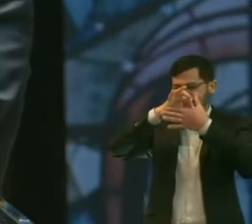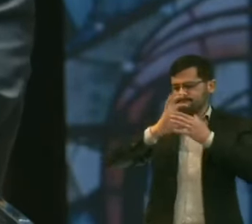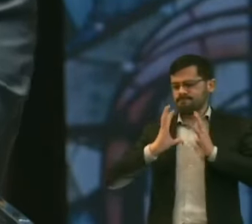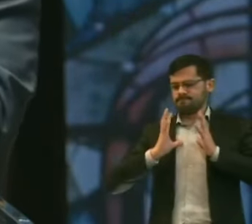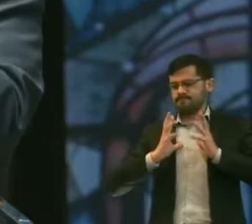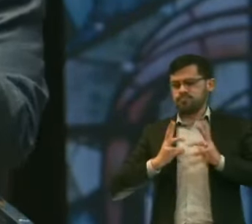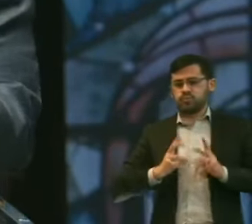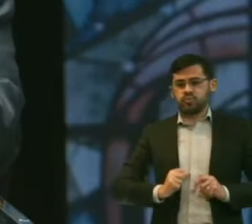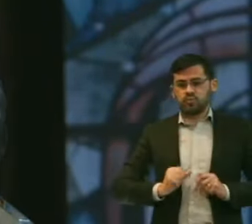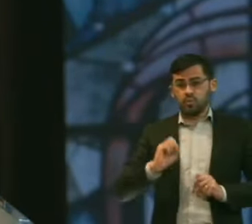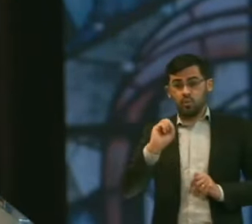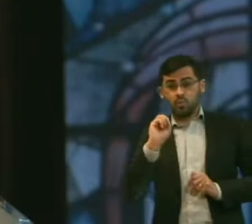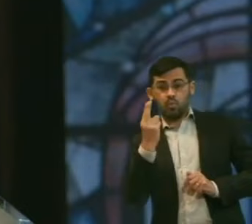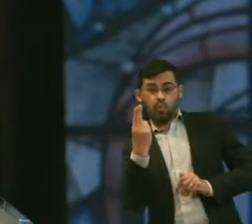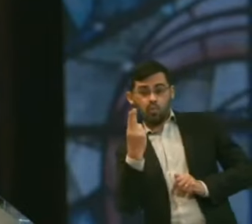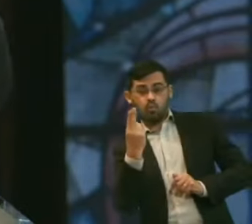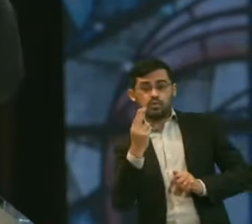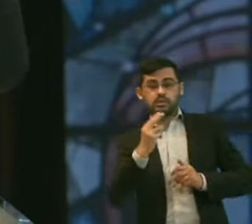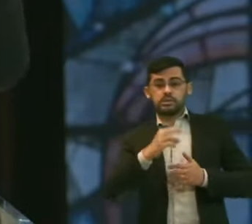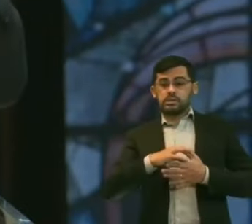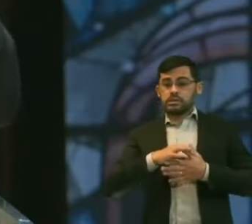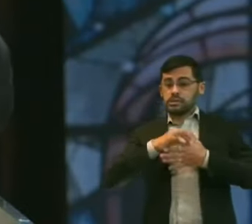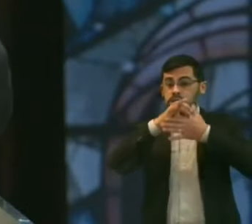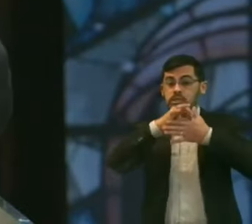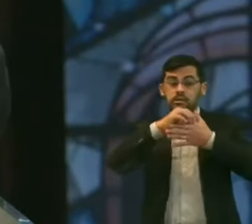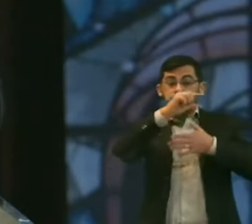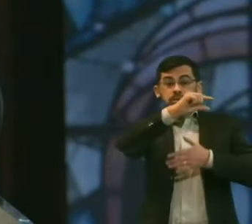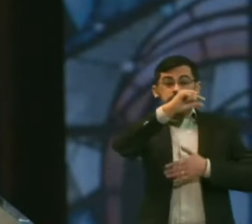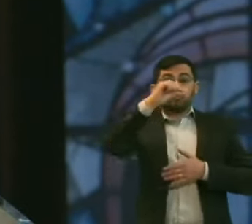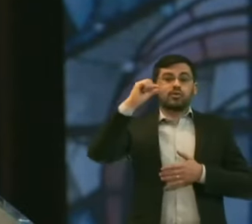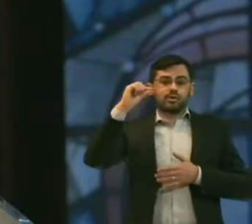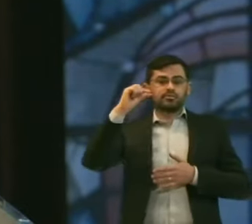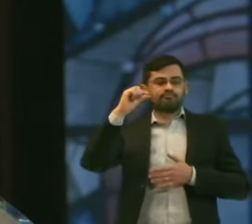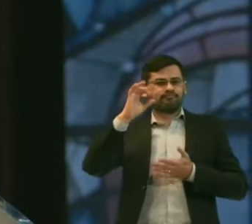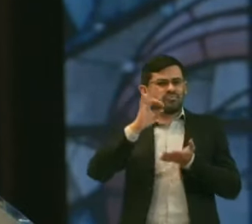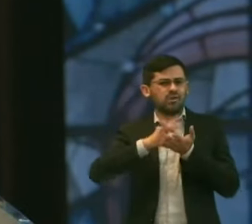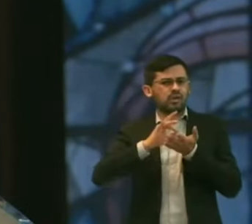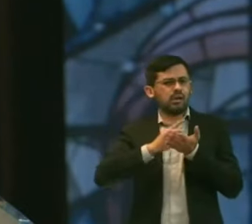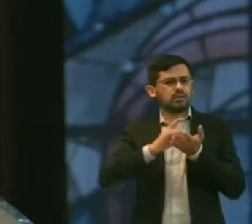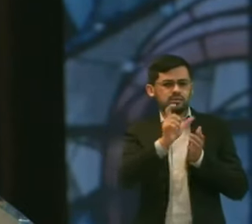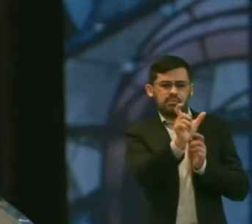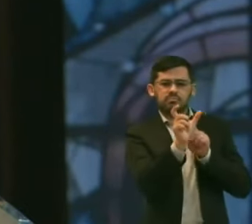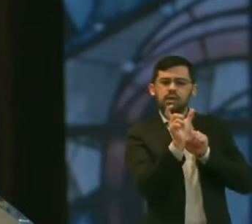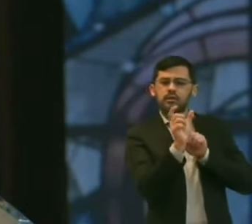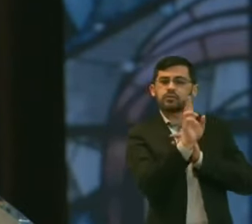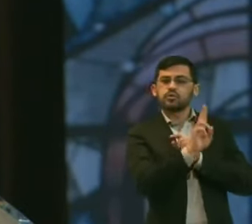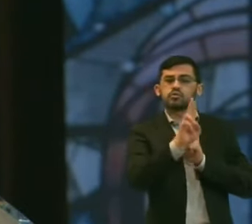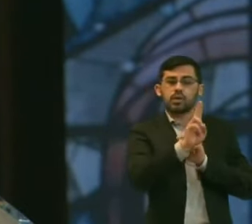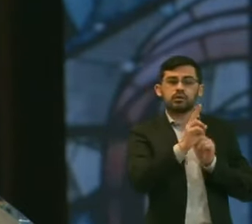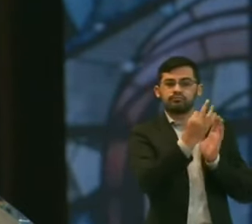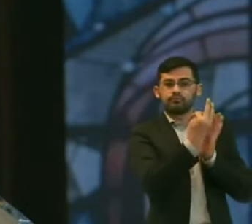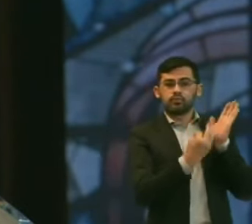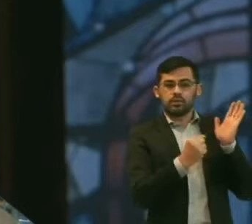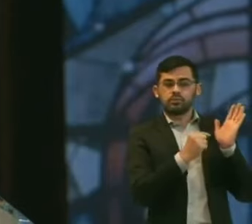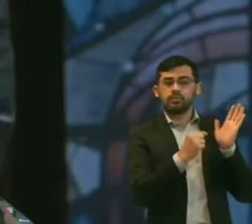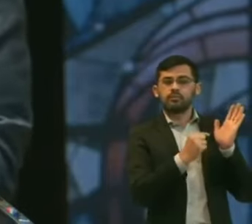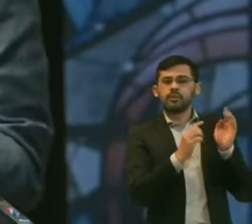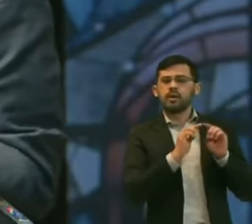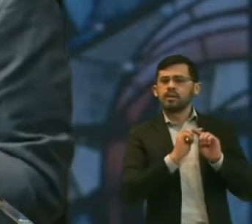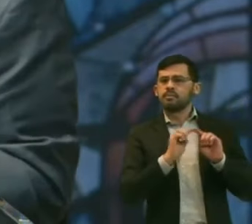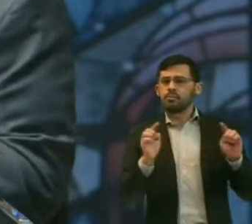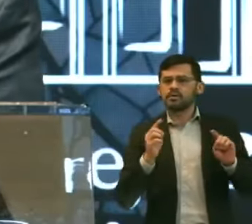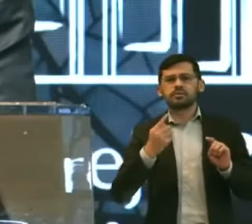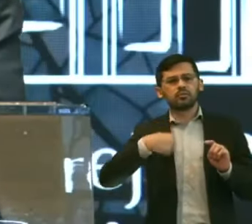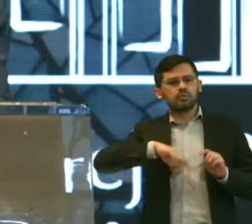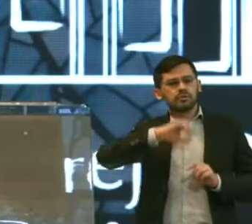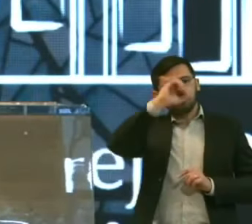Ou líder consagrado Essa é a ideia Dessa palavra Que foi usada aqui E a primeira